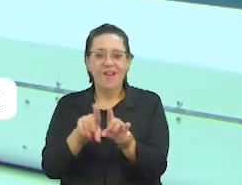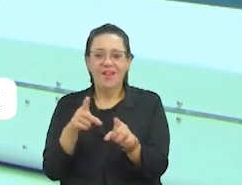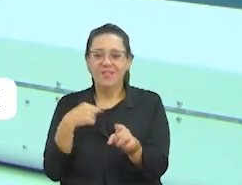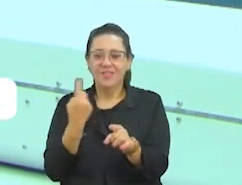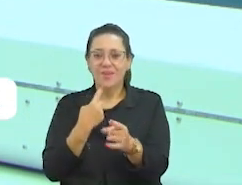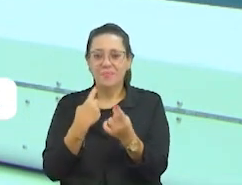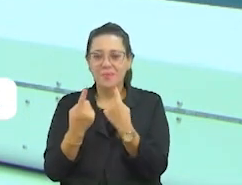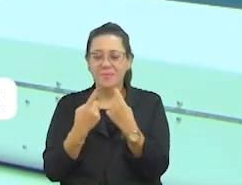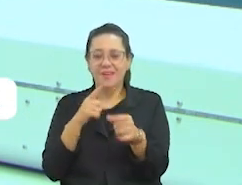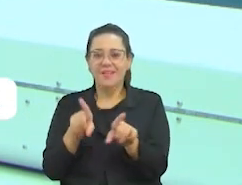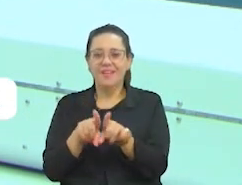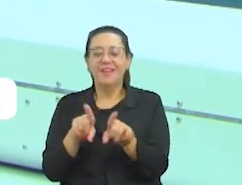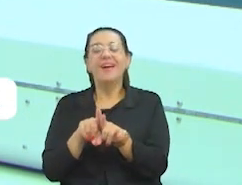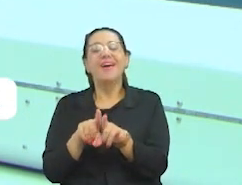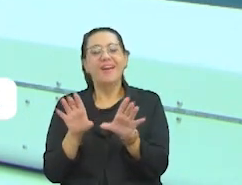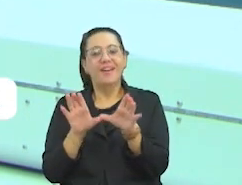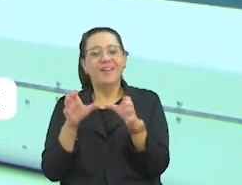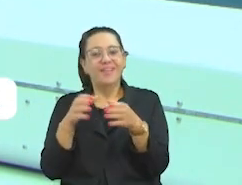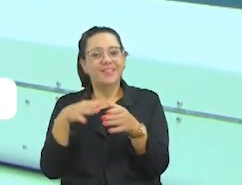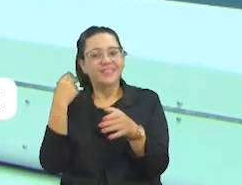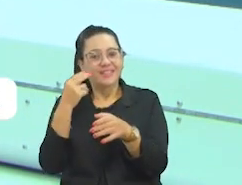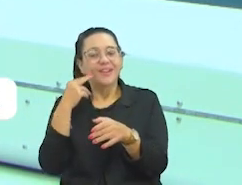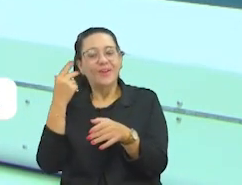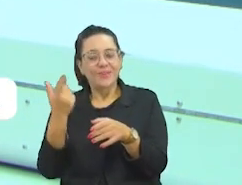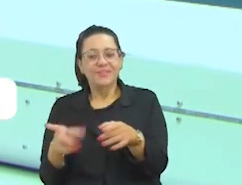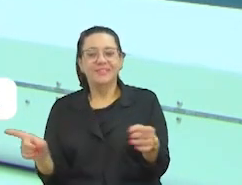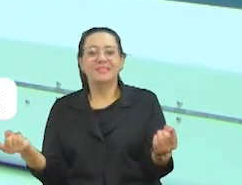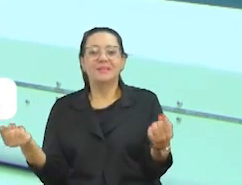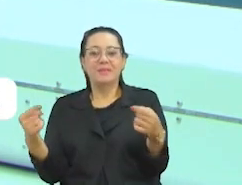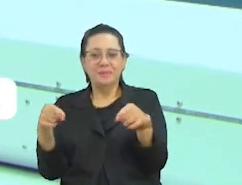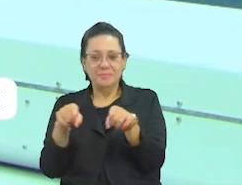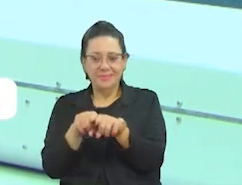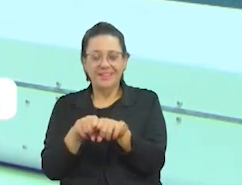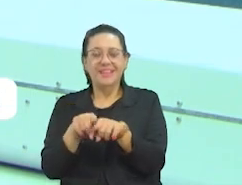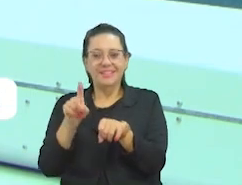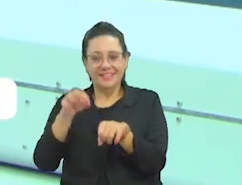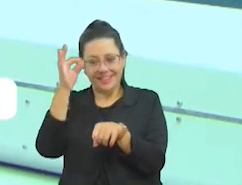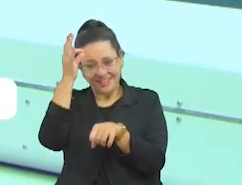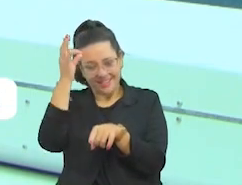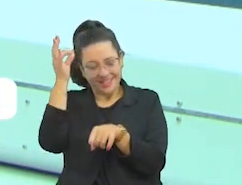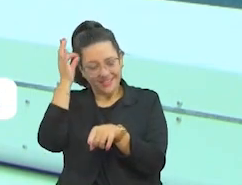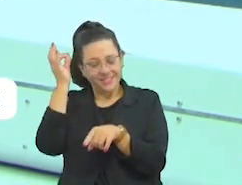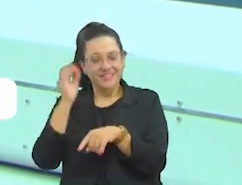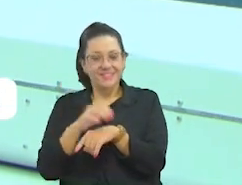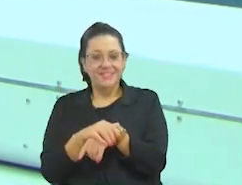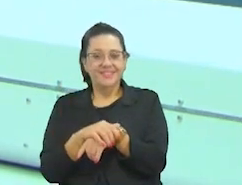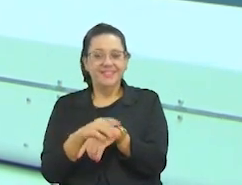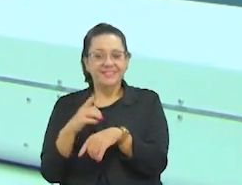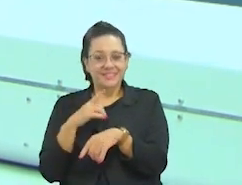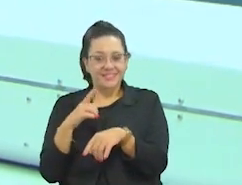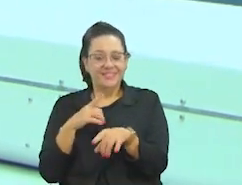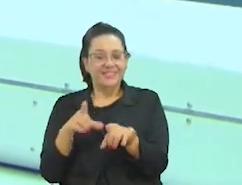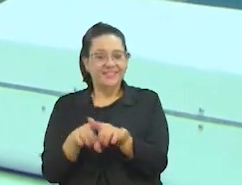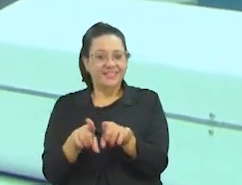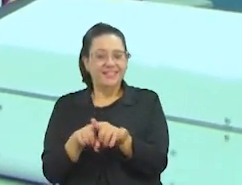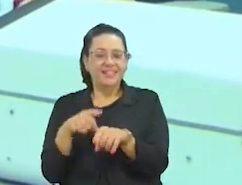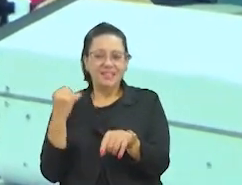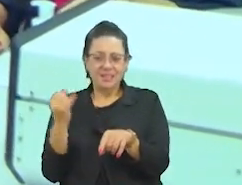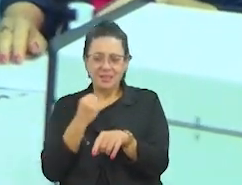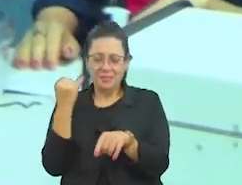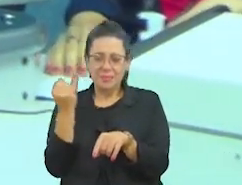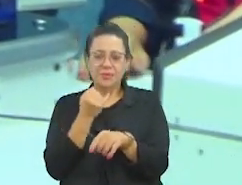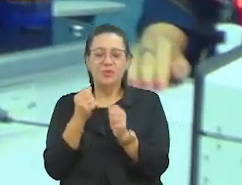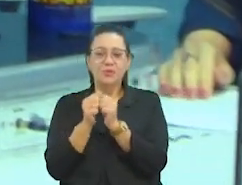parceria da Câmara com a Rádio TV Unifev, né? A TV Unifev e a Rádio Unifev são grandes